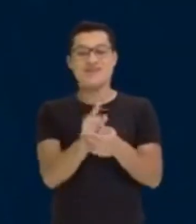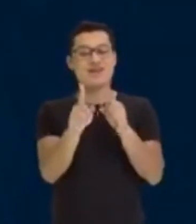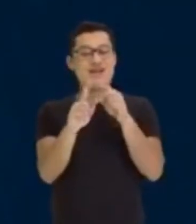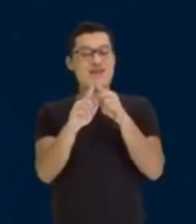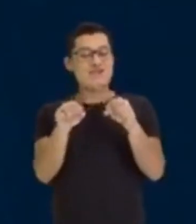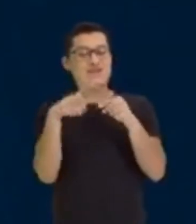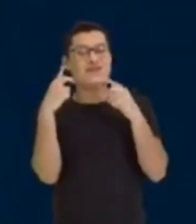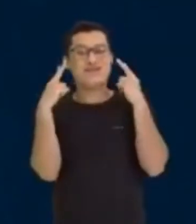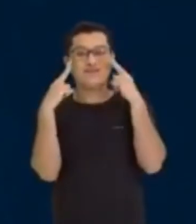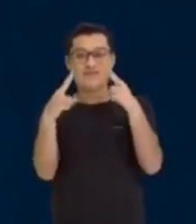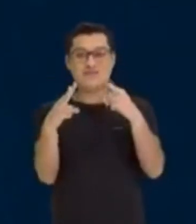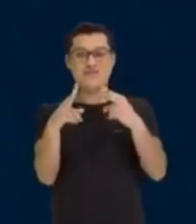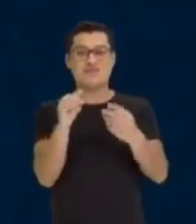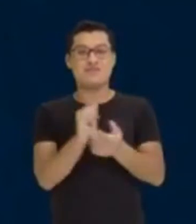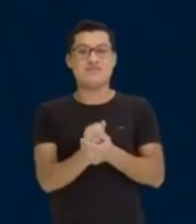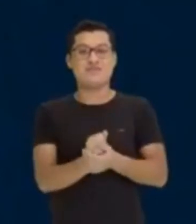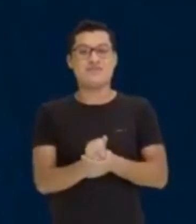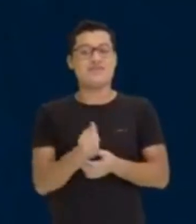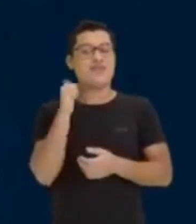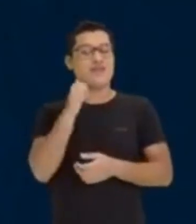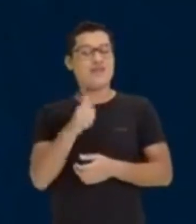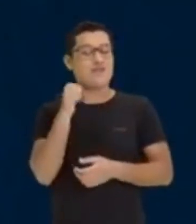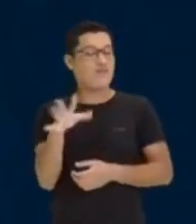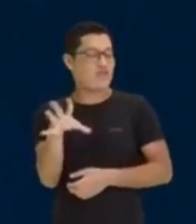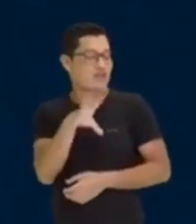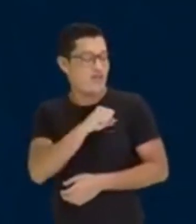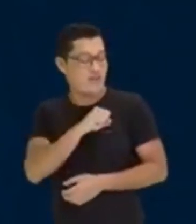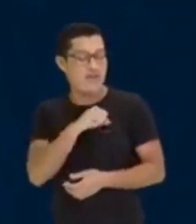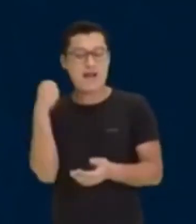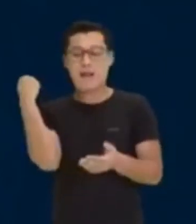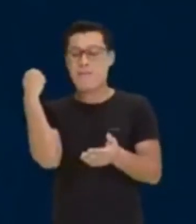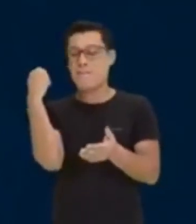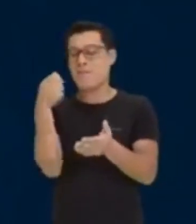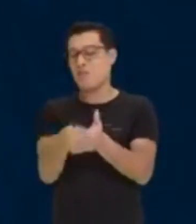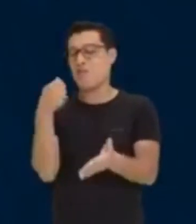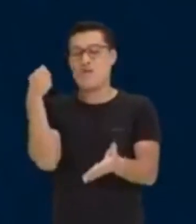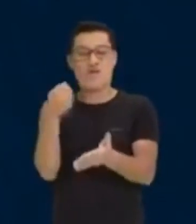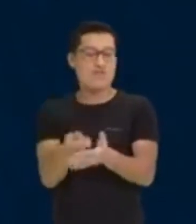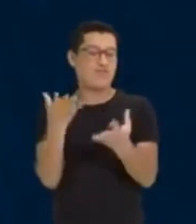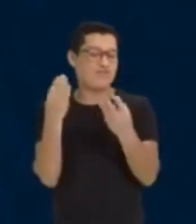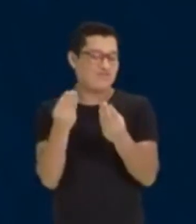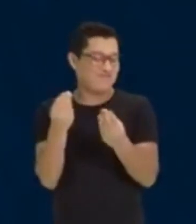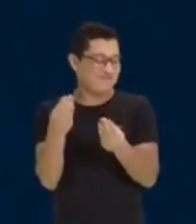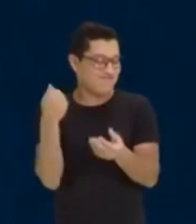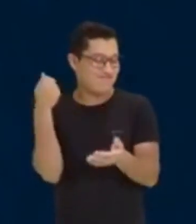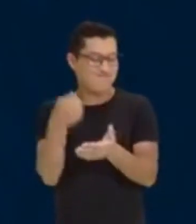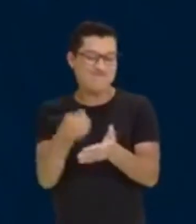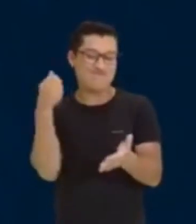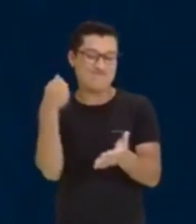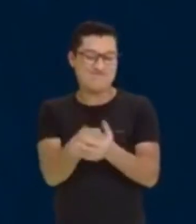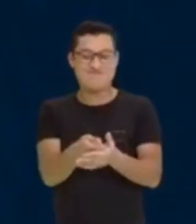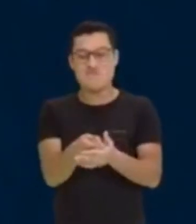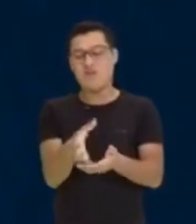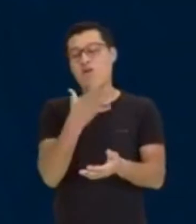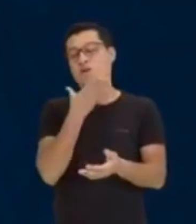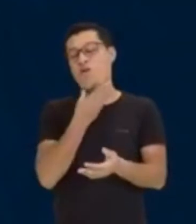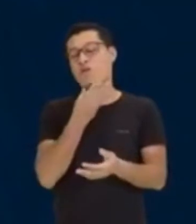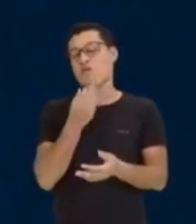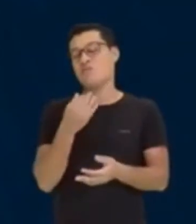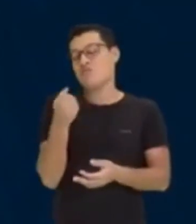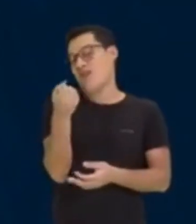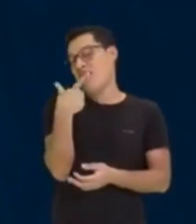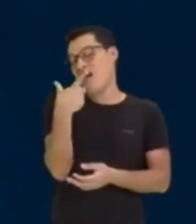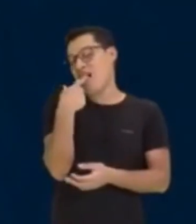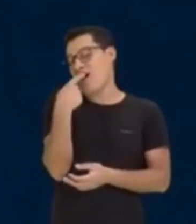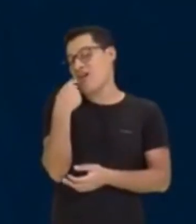uma mulher que está aqui. Não vou falar. Aqui o homem gasta de baixo também, quando tem gasta. E você sabe que quanto você mais gasta é aqui. O cara pensa que é poderoso. tenho um